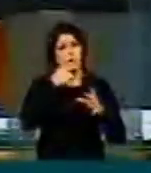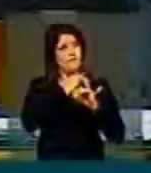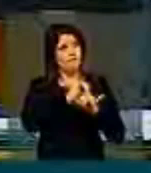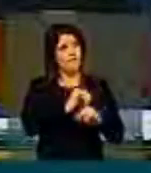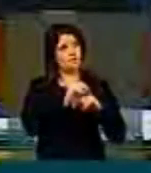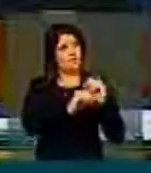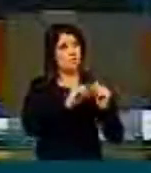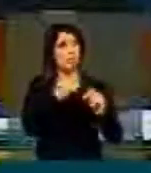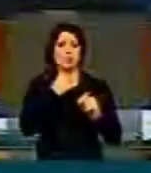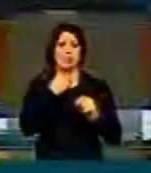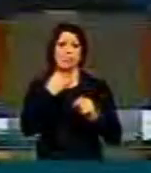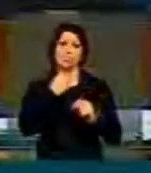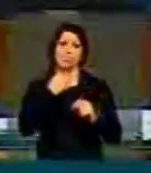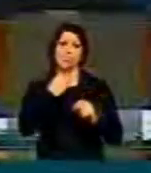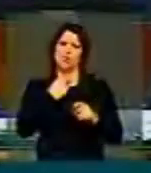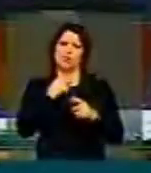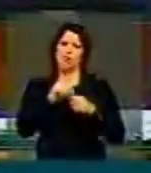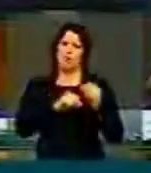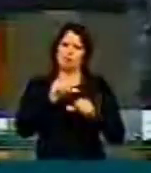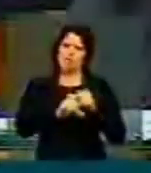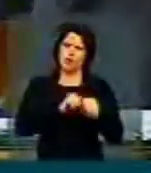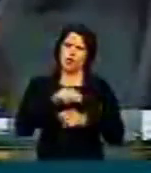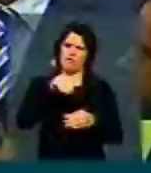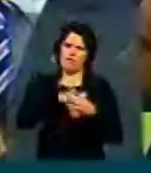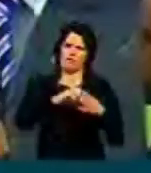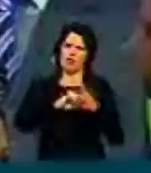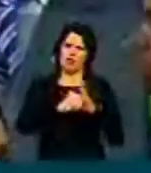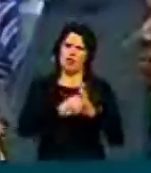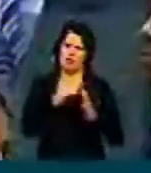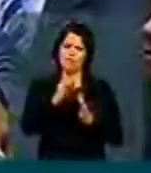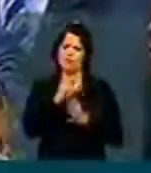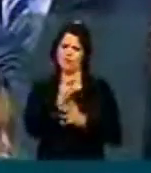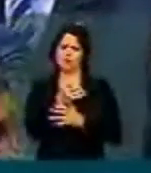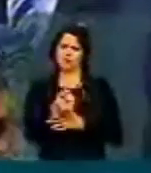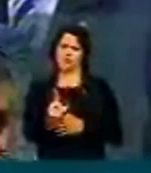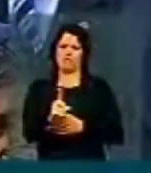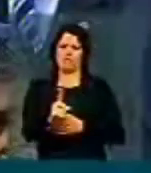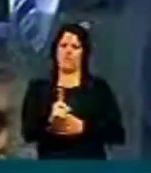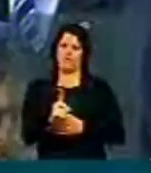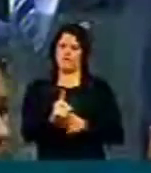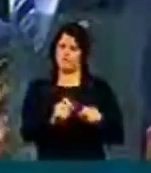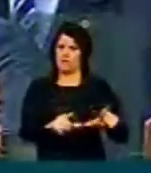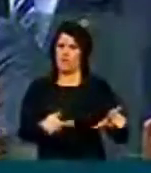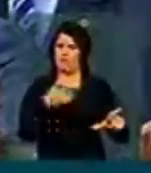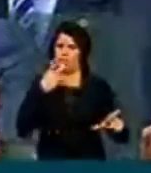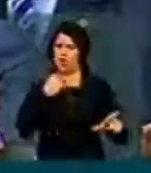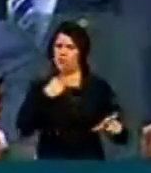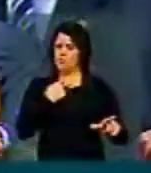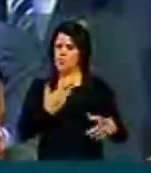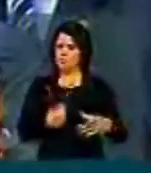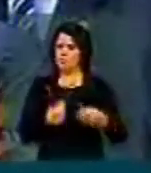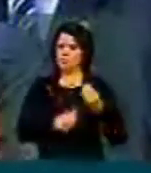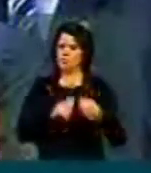possível mudar o voto para obstrução. É uma questão... O sistema